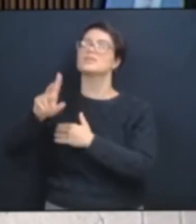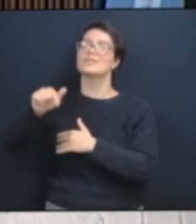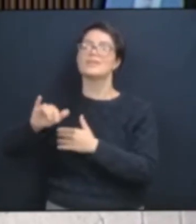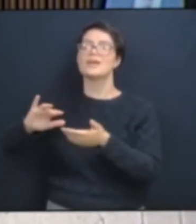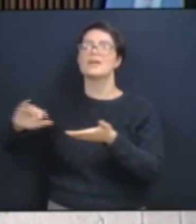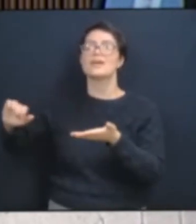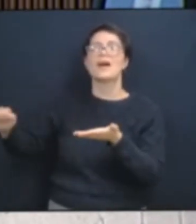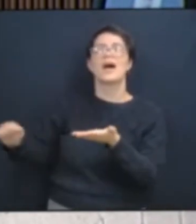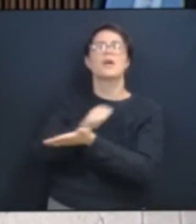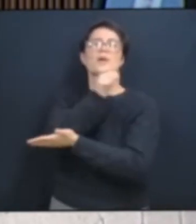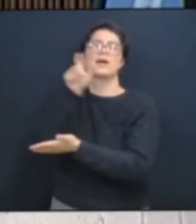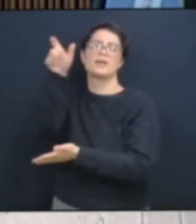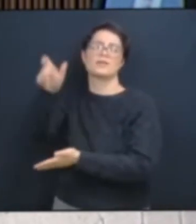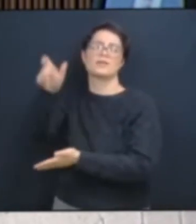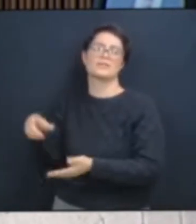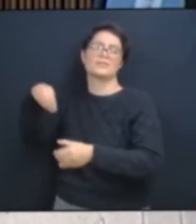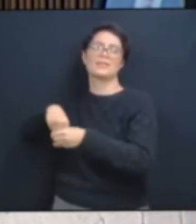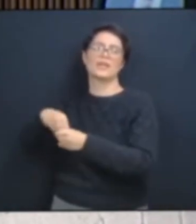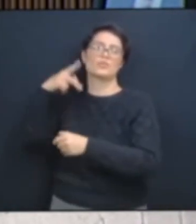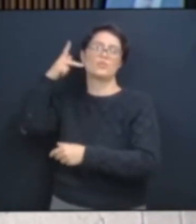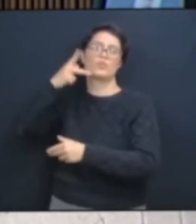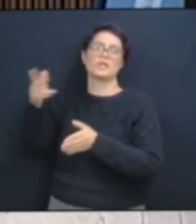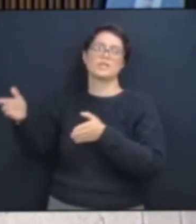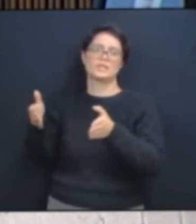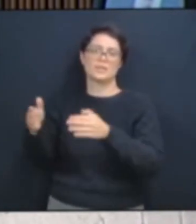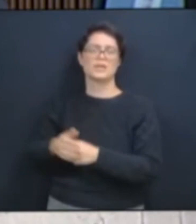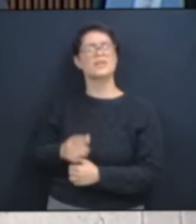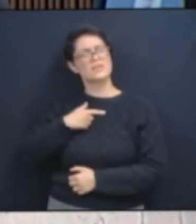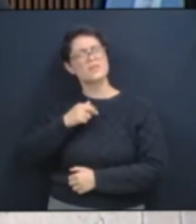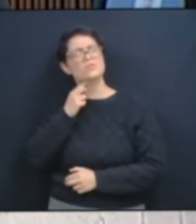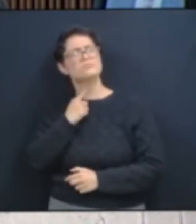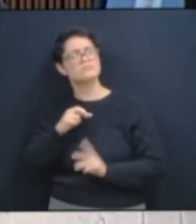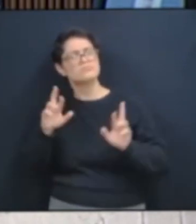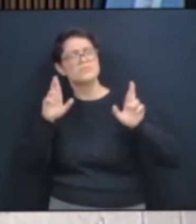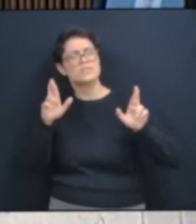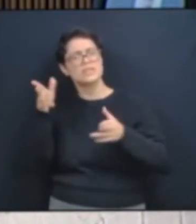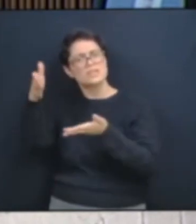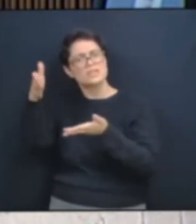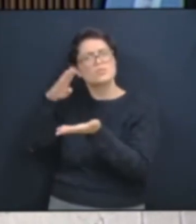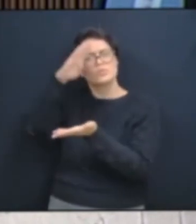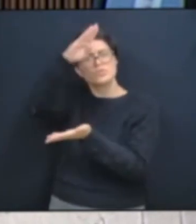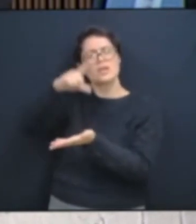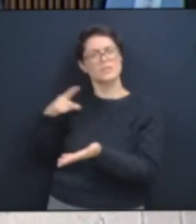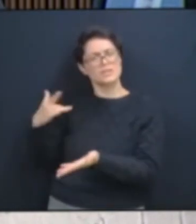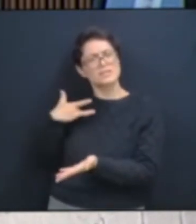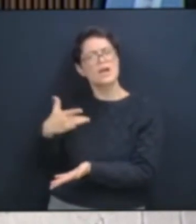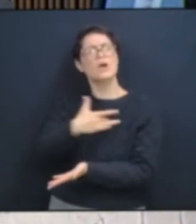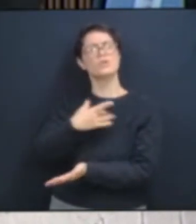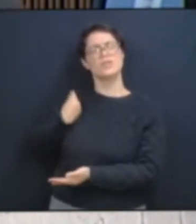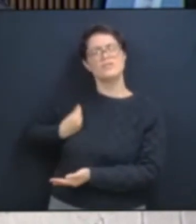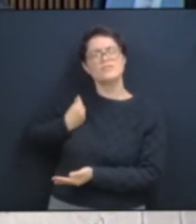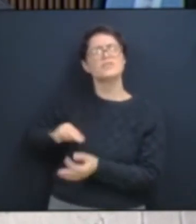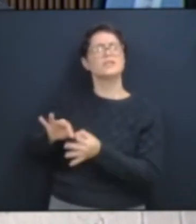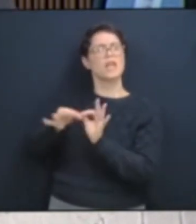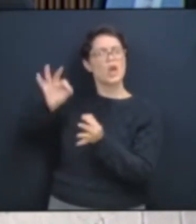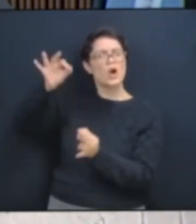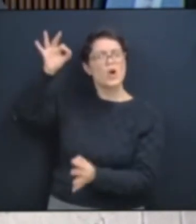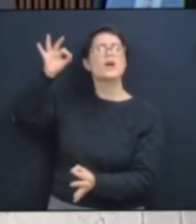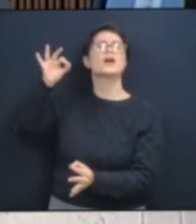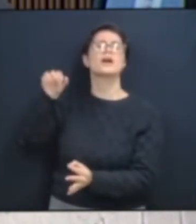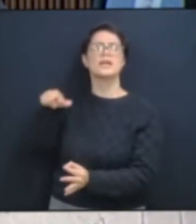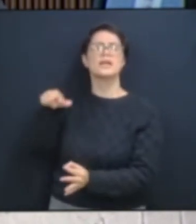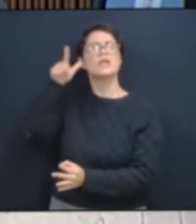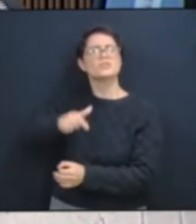processo político. Eu desejo muita saúde para o Bolsonaro. Para que ele sobreviva bastante tempo e fique bastante tempo pagando